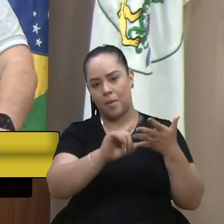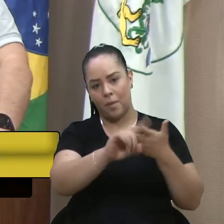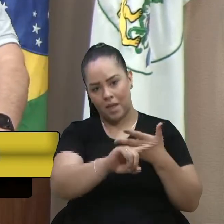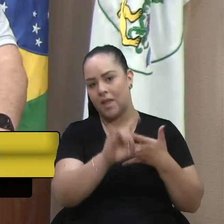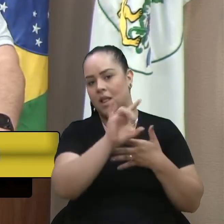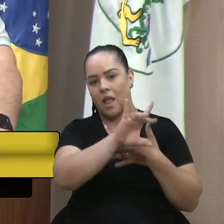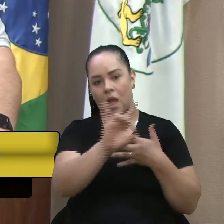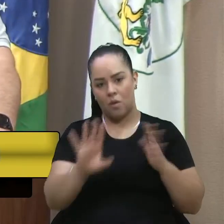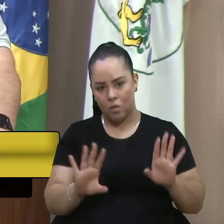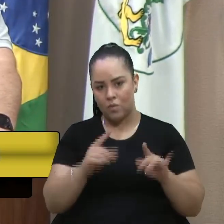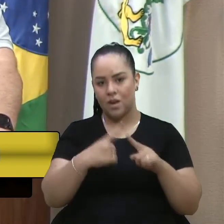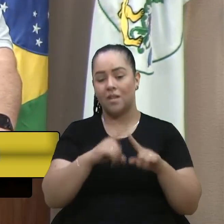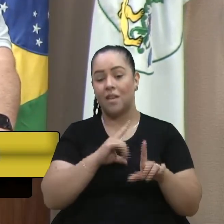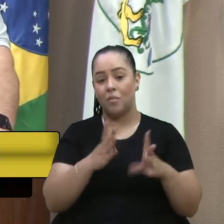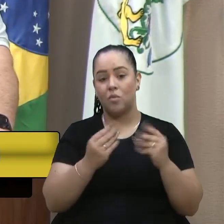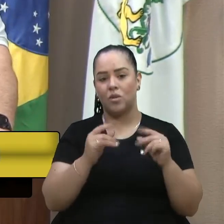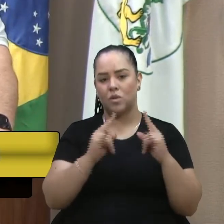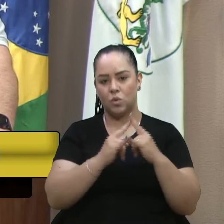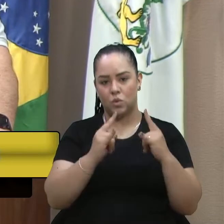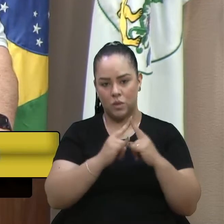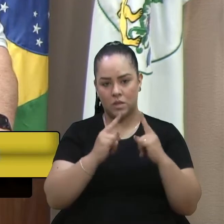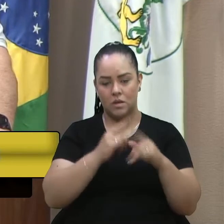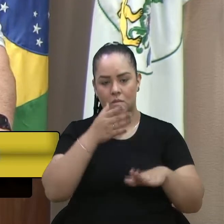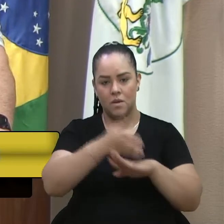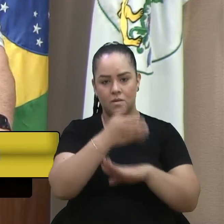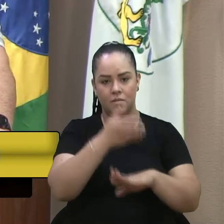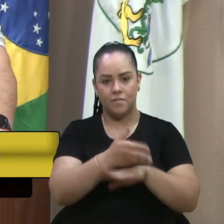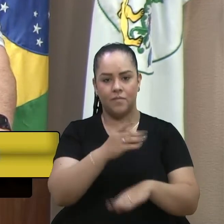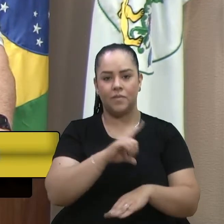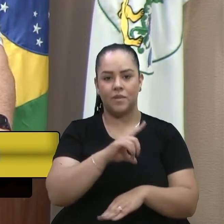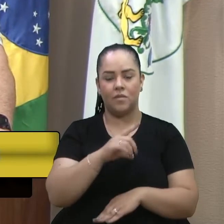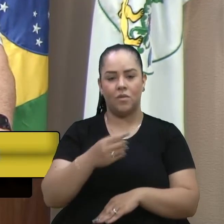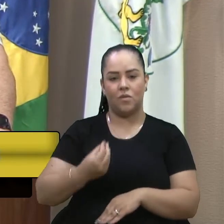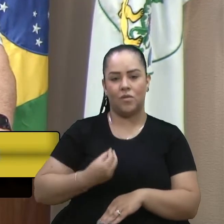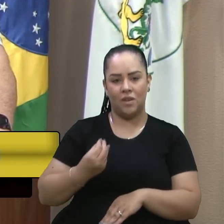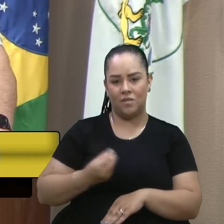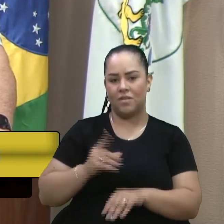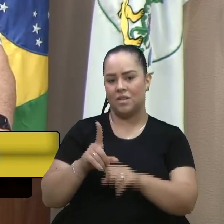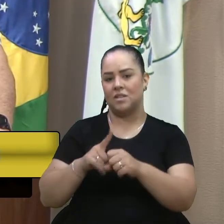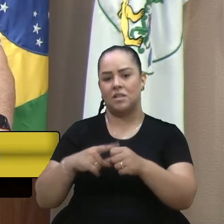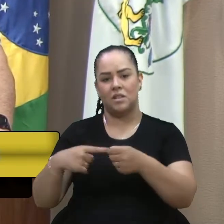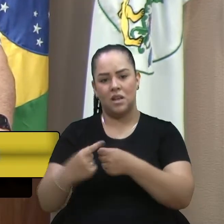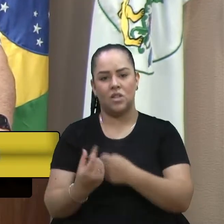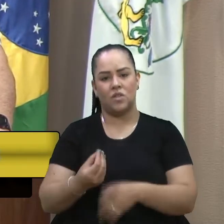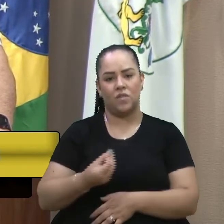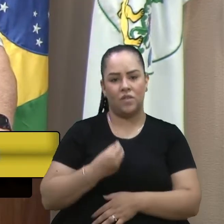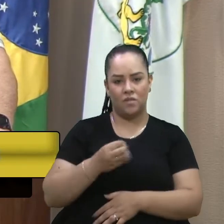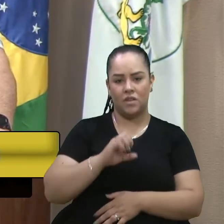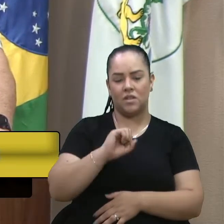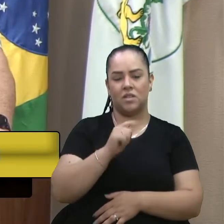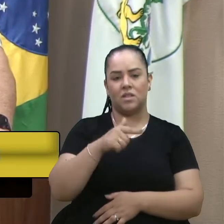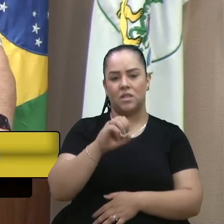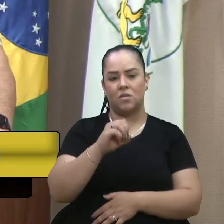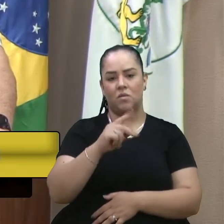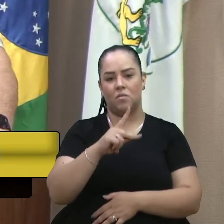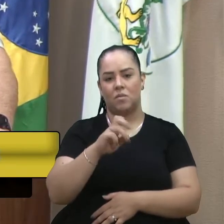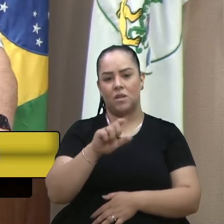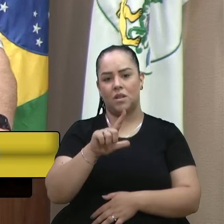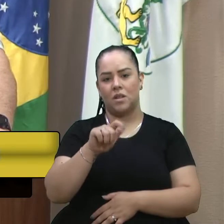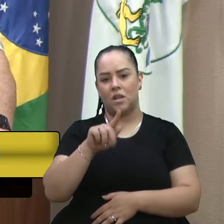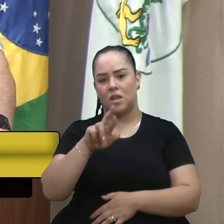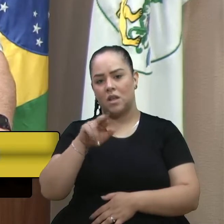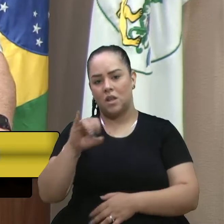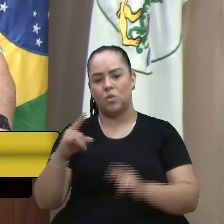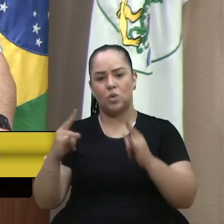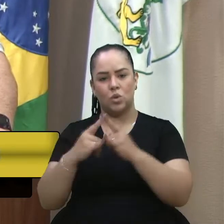são muitas entidades o Viva Cidade o Viva São Pelegrino o Instituto Samba enfim são muitas